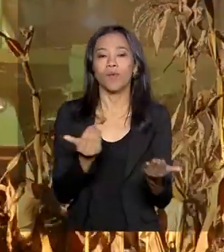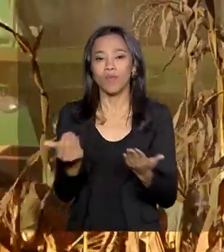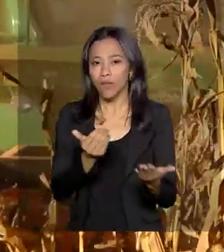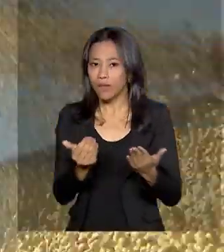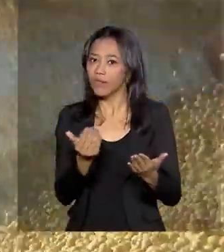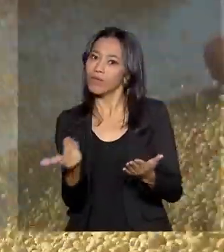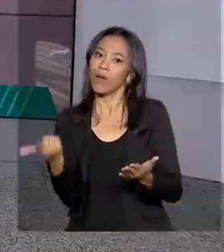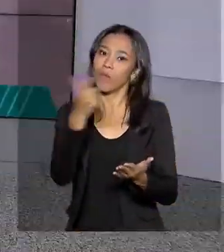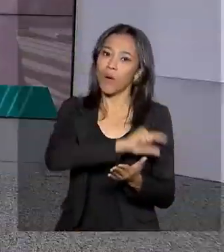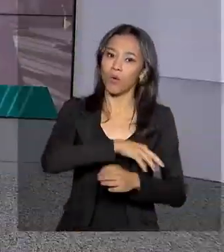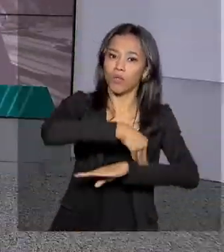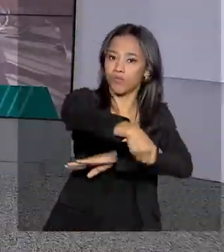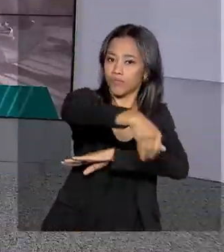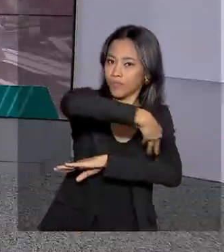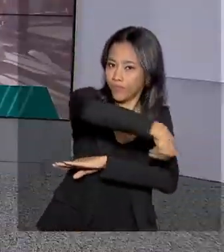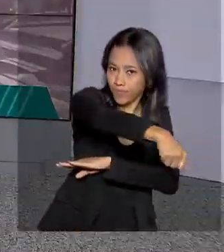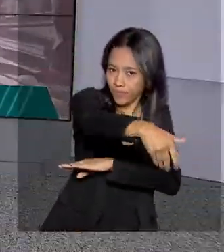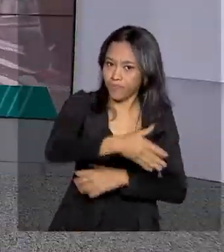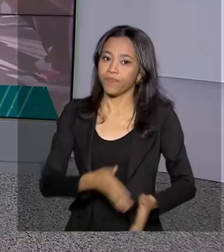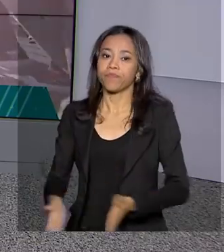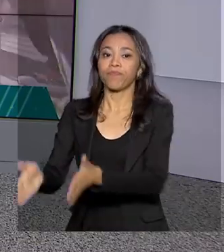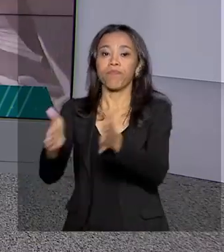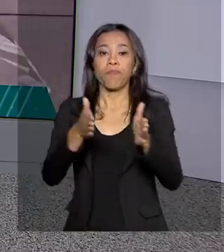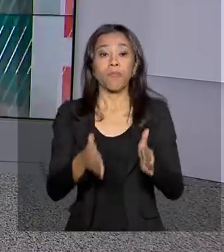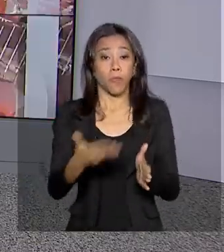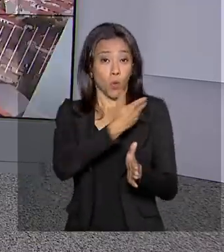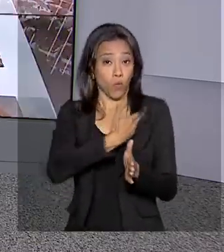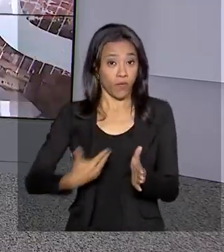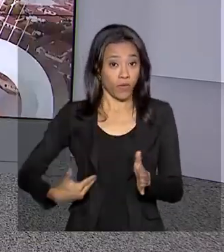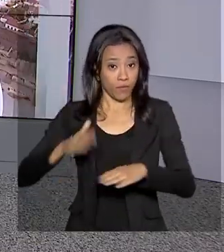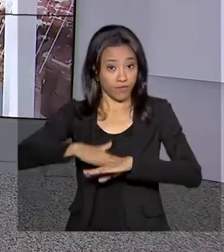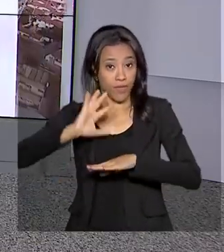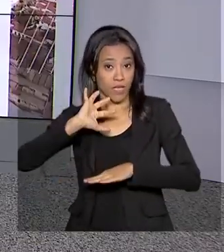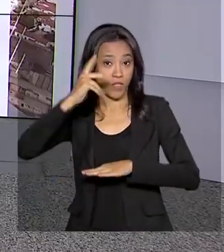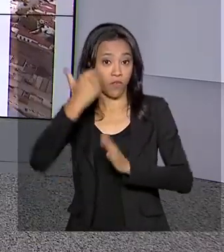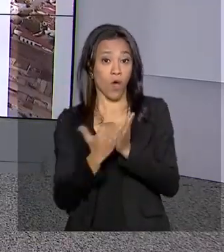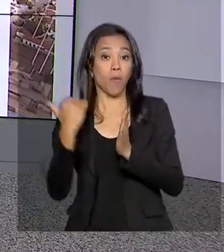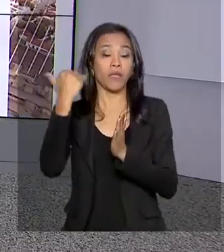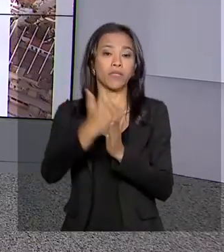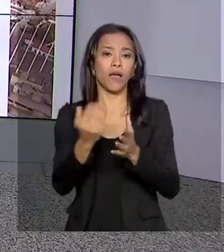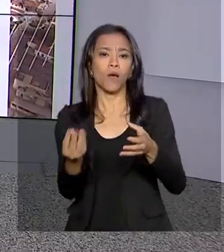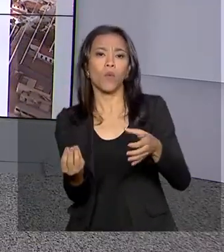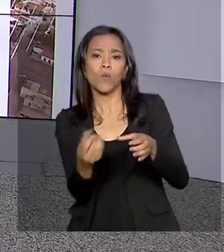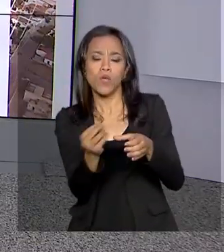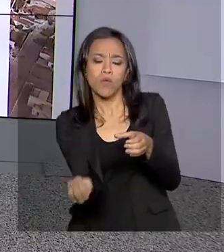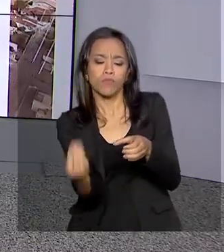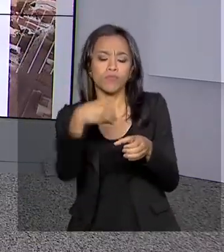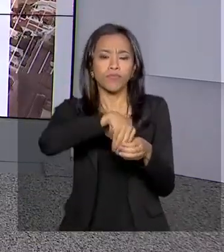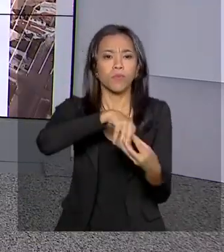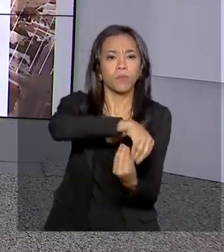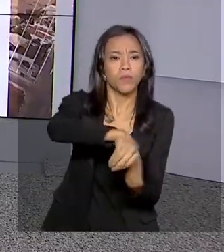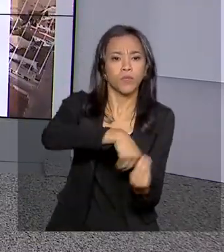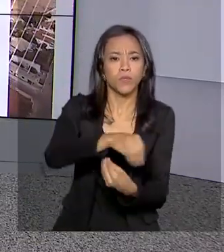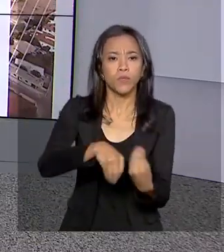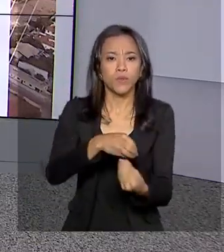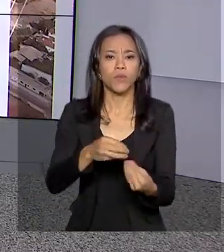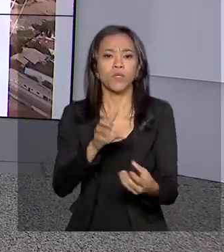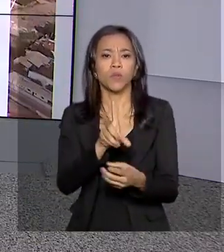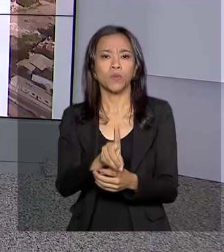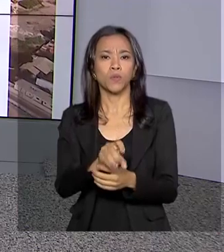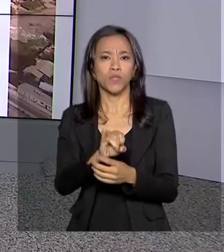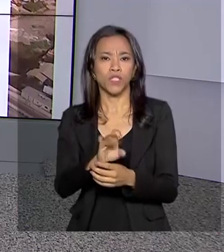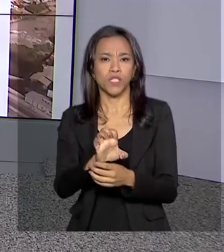anterior. E o governo decidiu aumentar o percentual de biodiesel a ser acrescentado ao óleo diesel a partir de